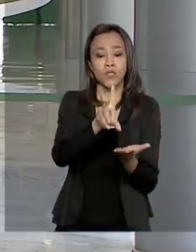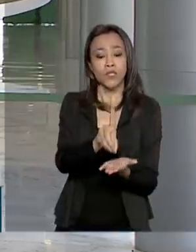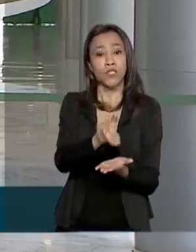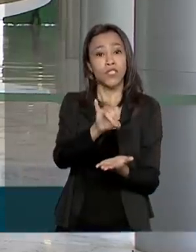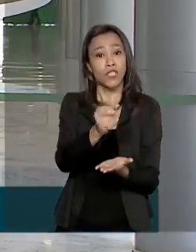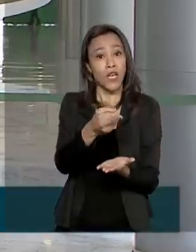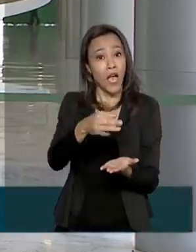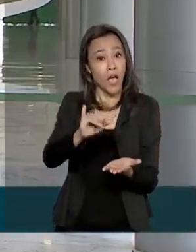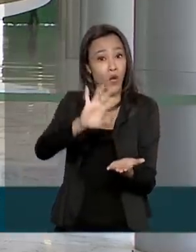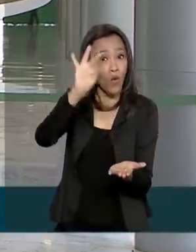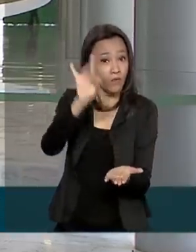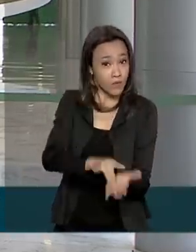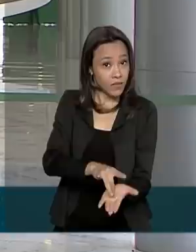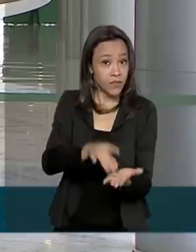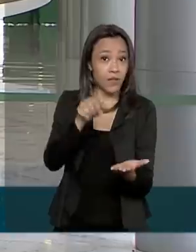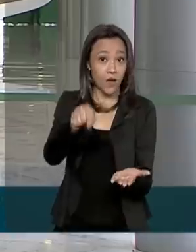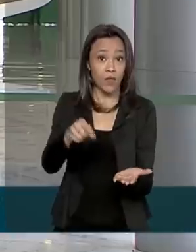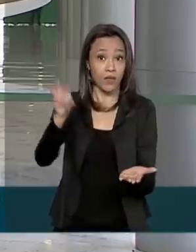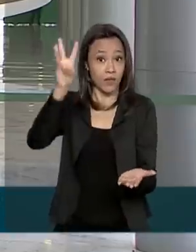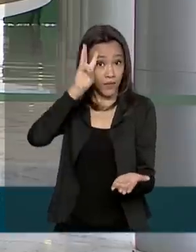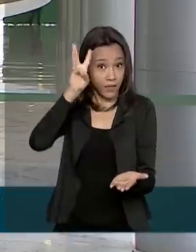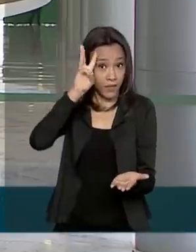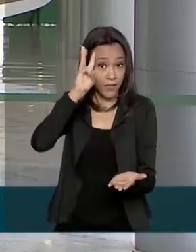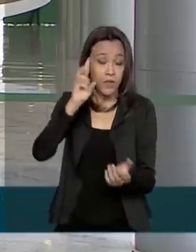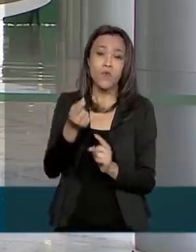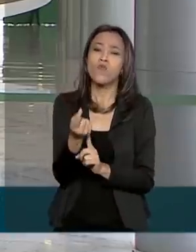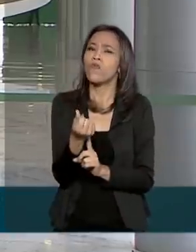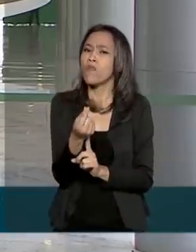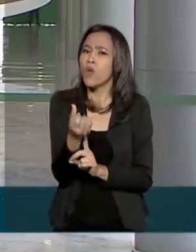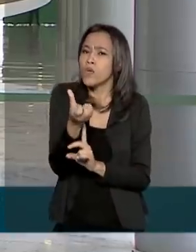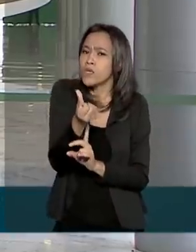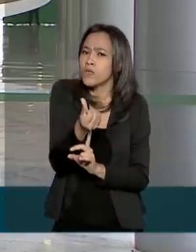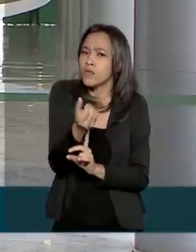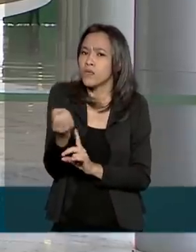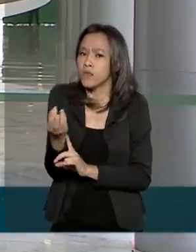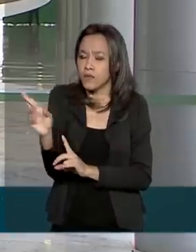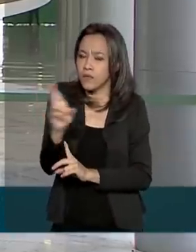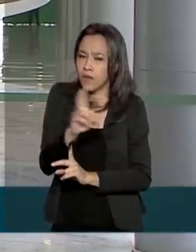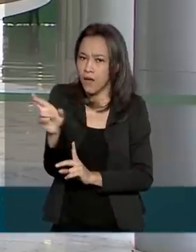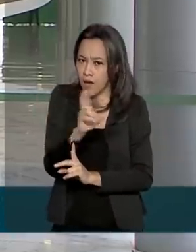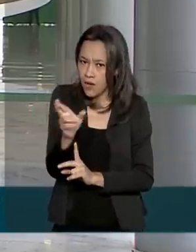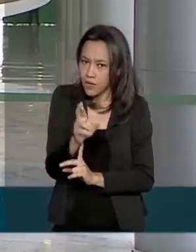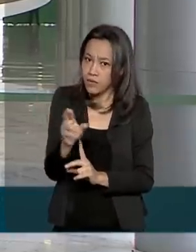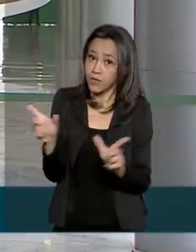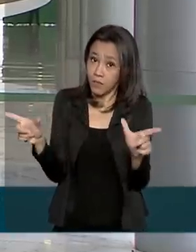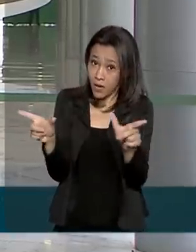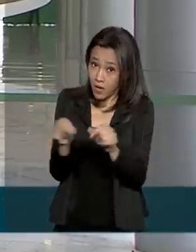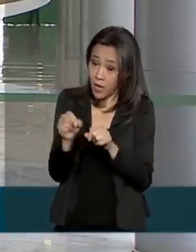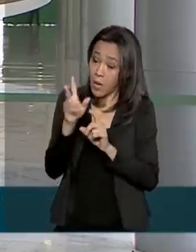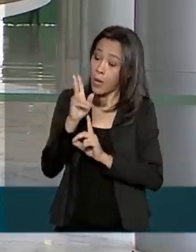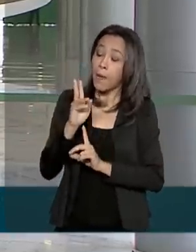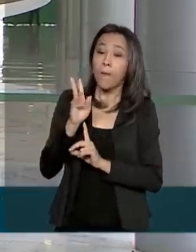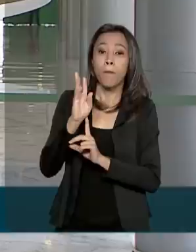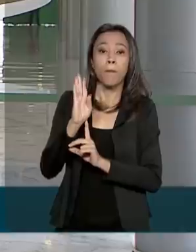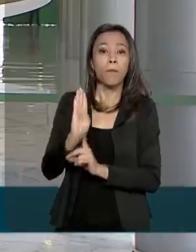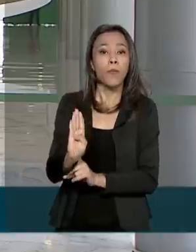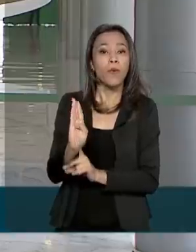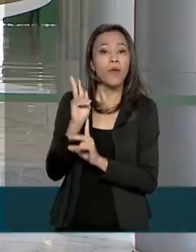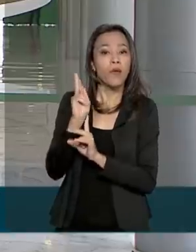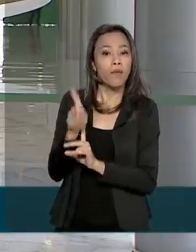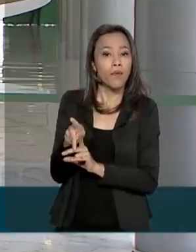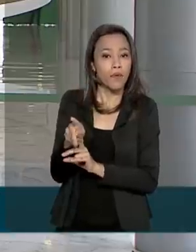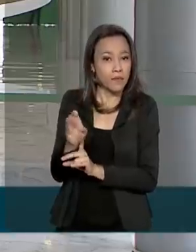terça-feira. E fica estabelecido o valor de 600 reais para o BPC, Benefício de Prestação